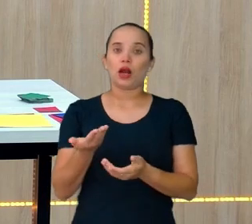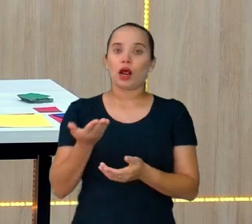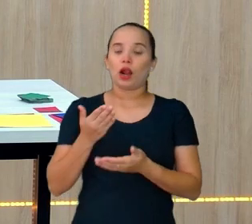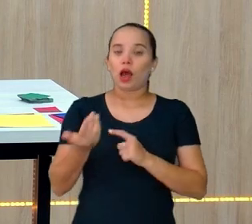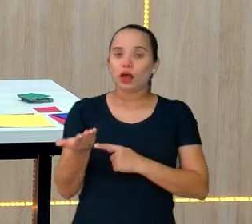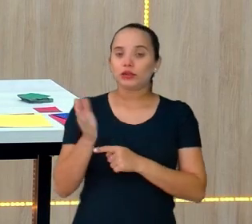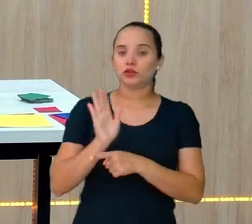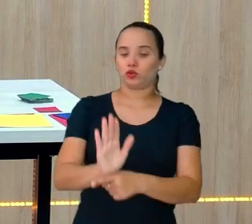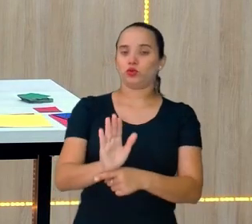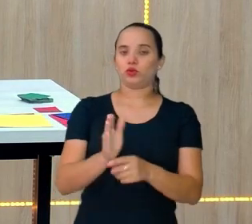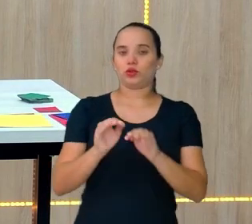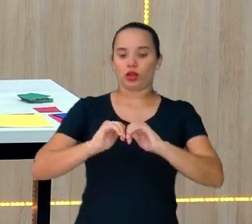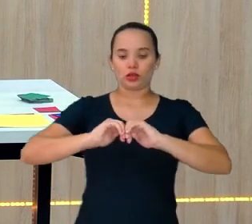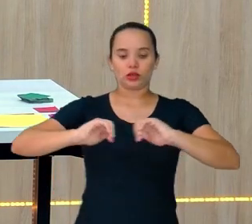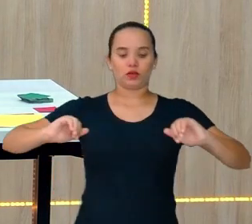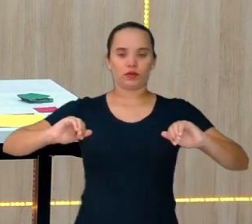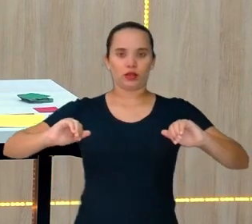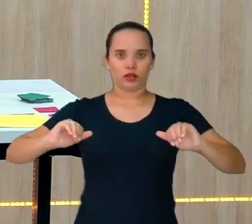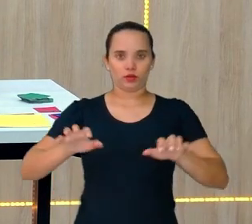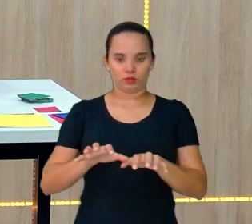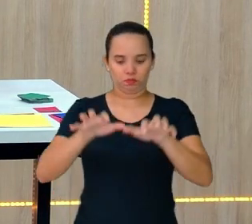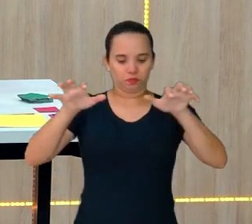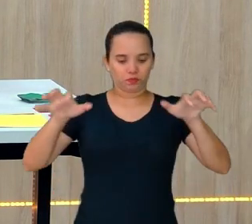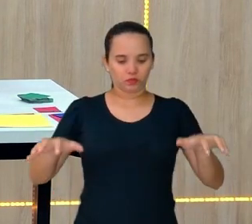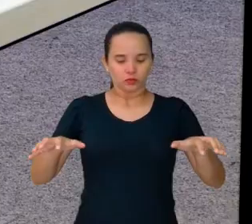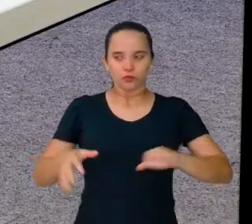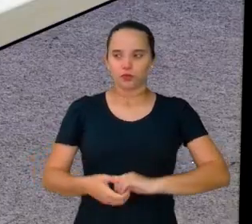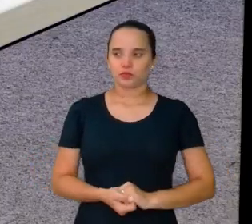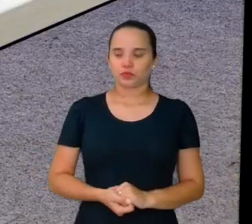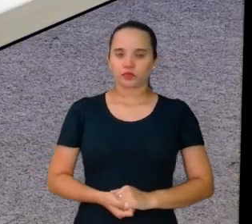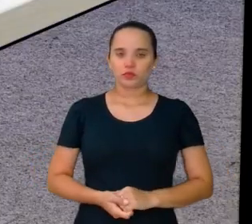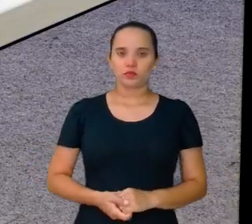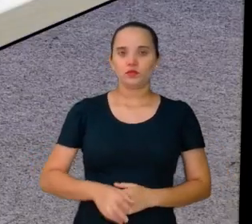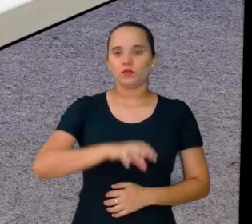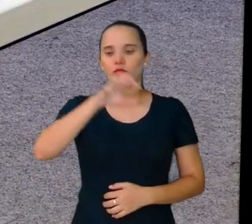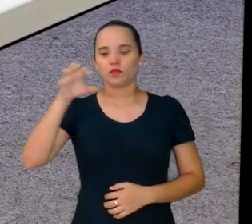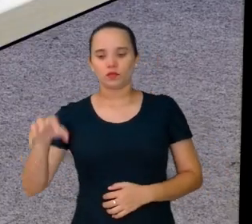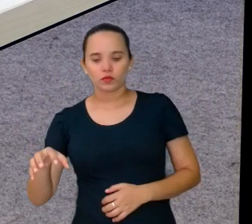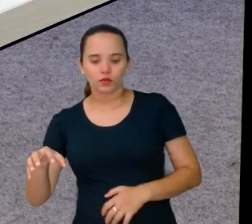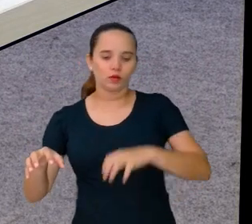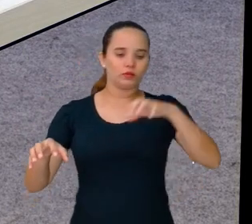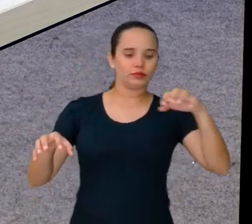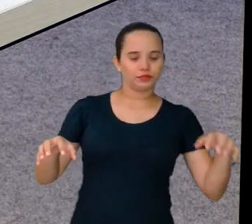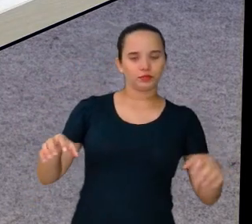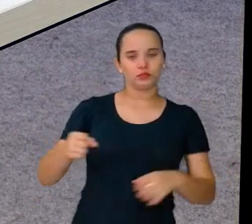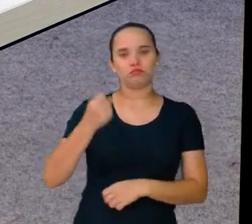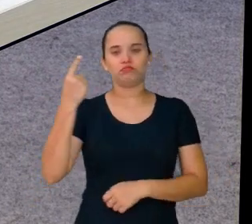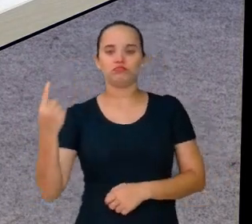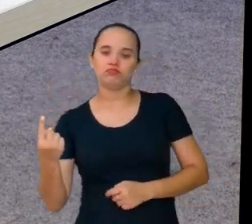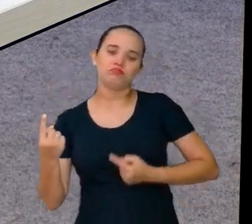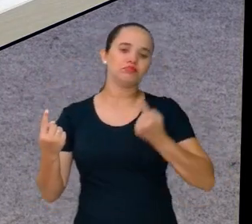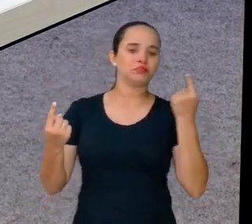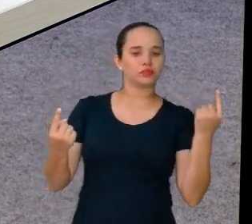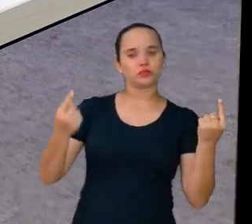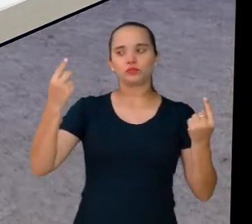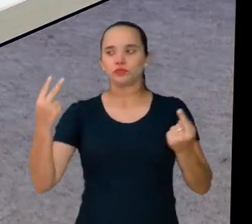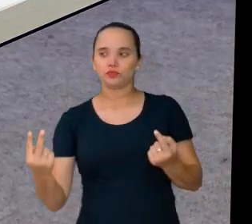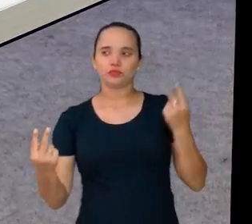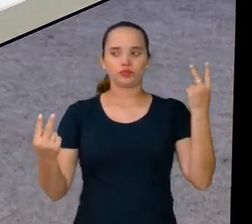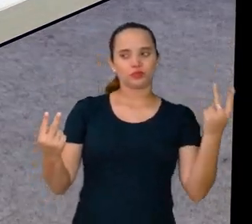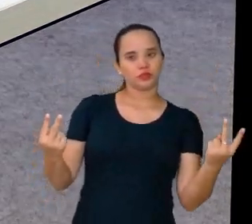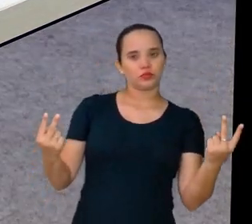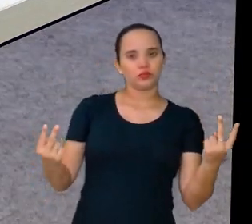aquários, tá? Então, um peixinho do lado de cá, outro do lado de cá. Então, 1, 2,